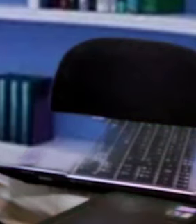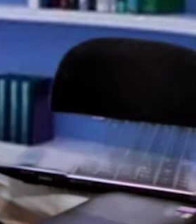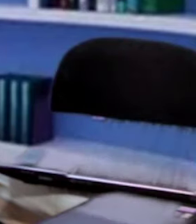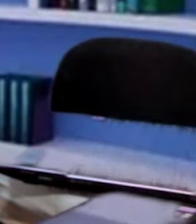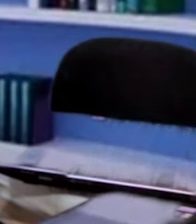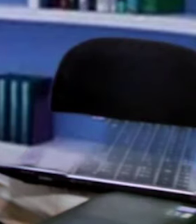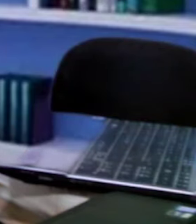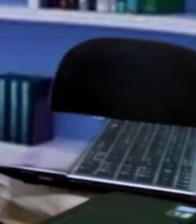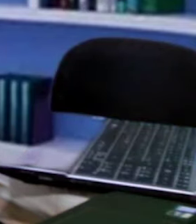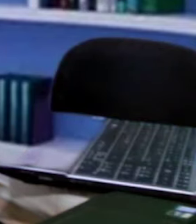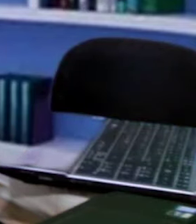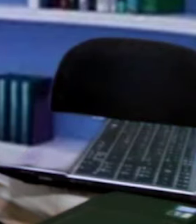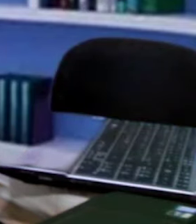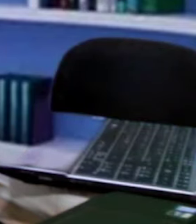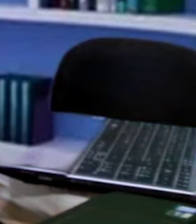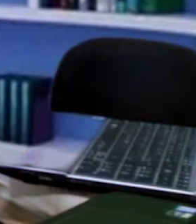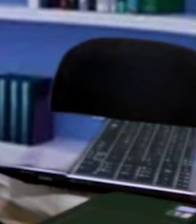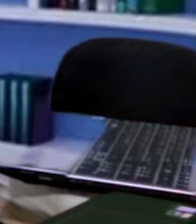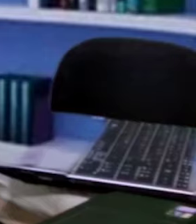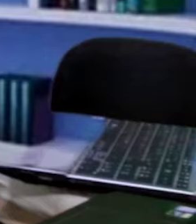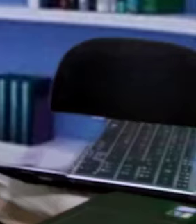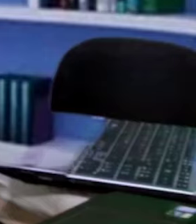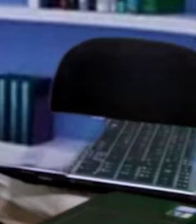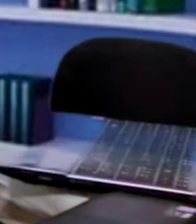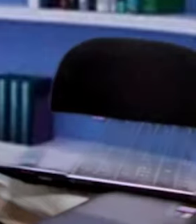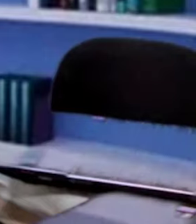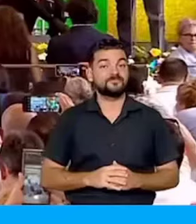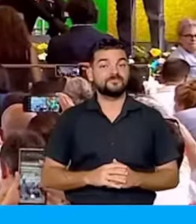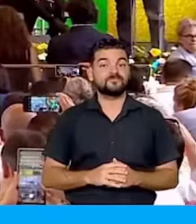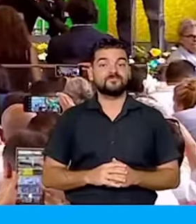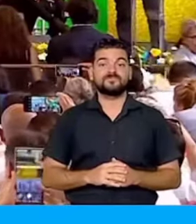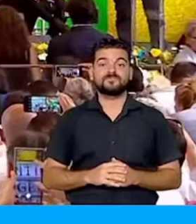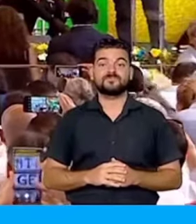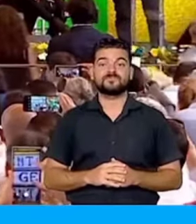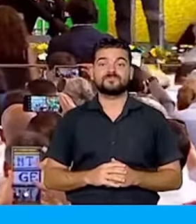teve e a gente volta comentando. Vamos lá!